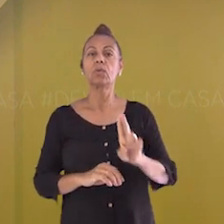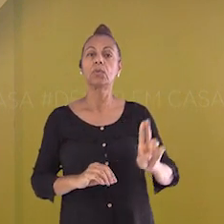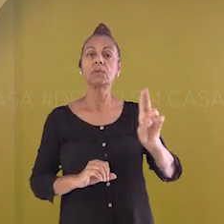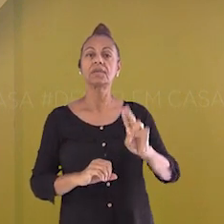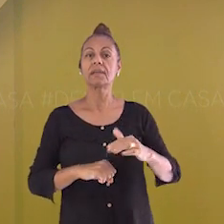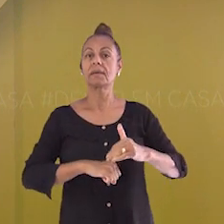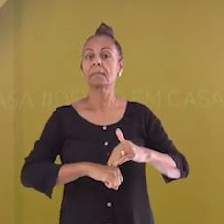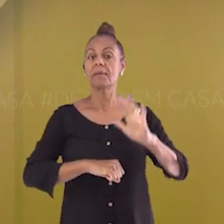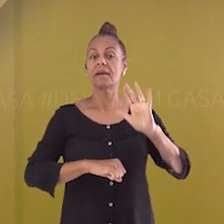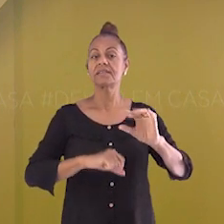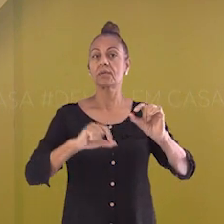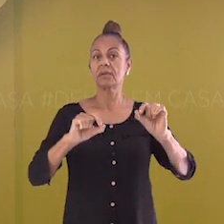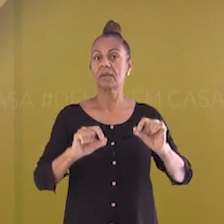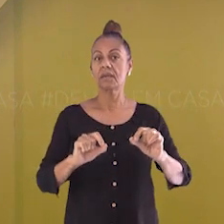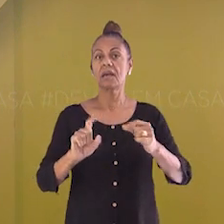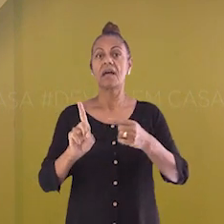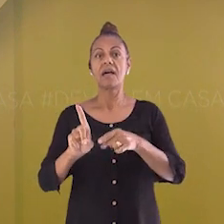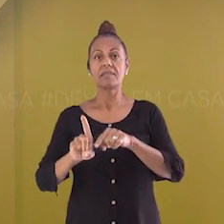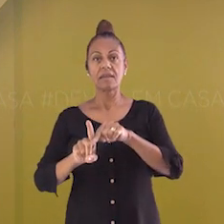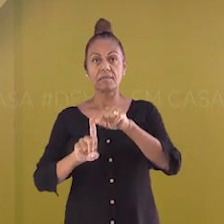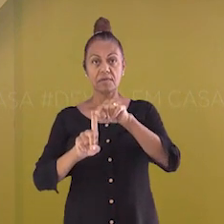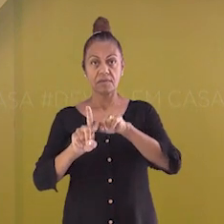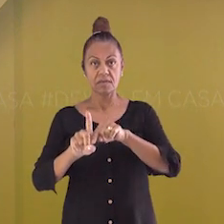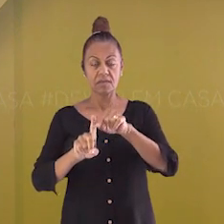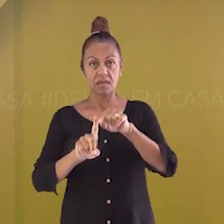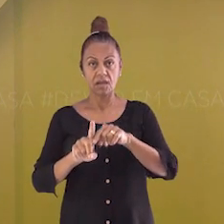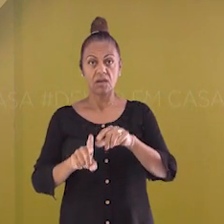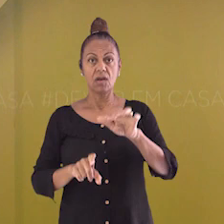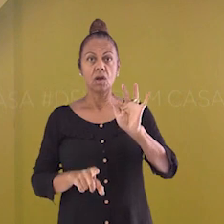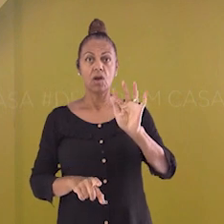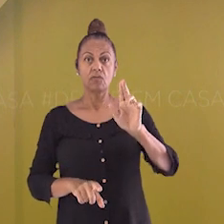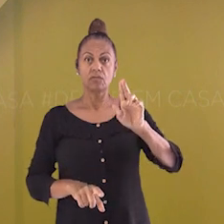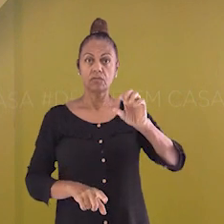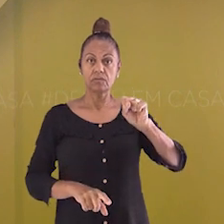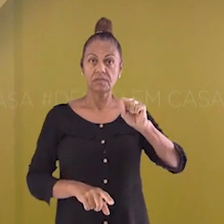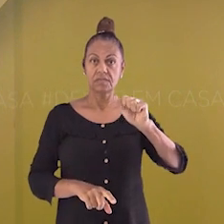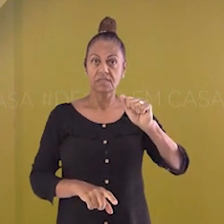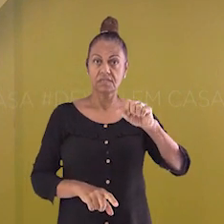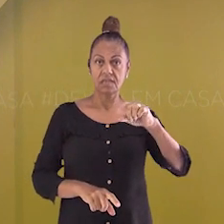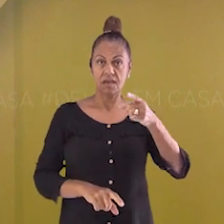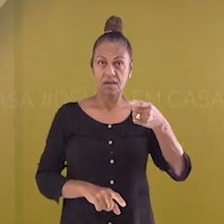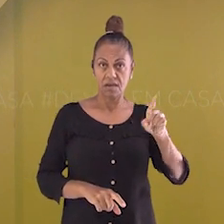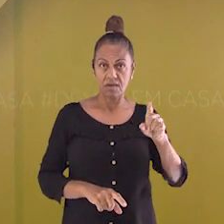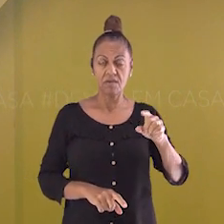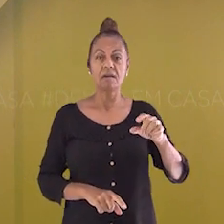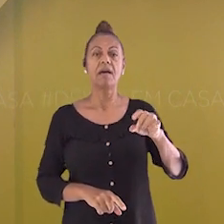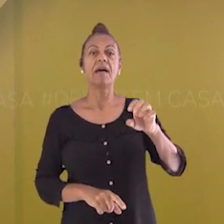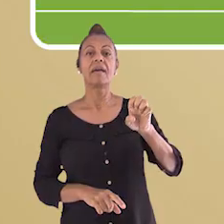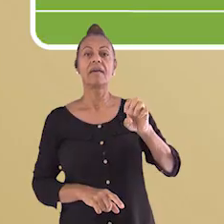temperaturas de fusão, ebulição e solidificação, além da densidade.